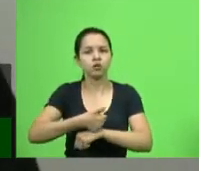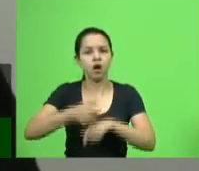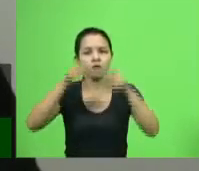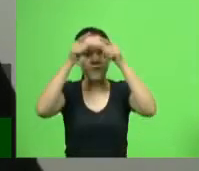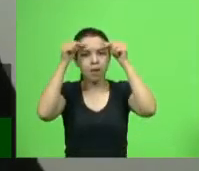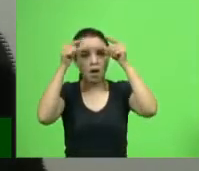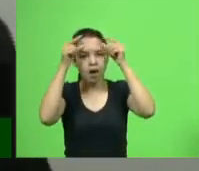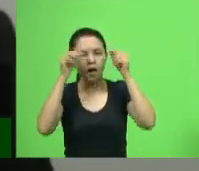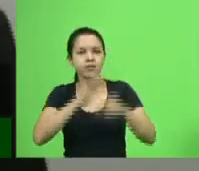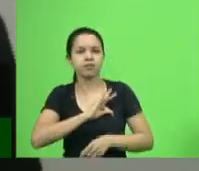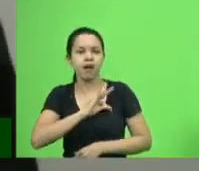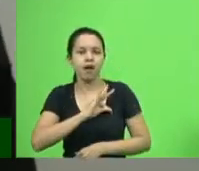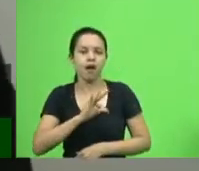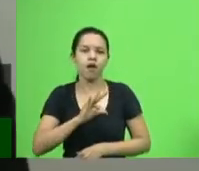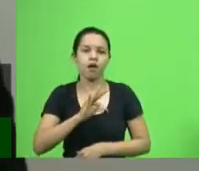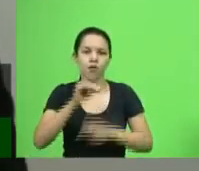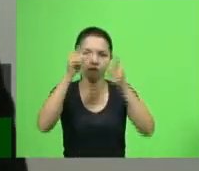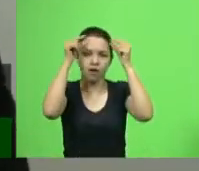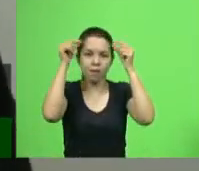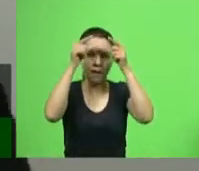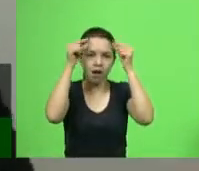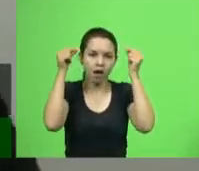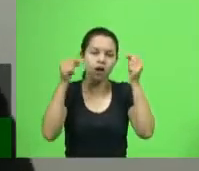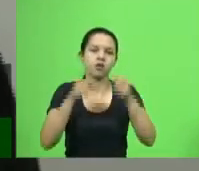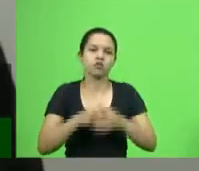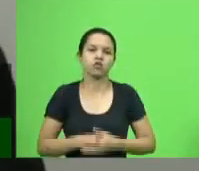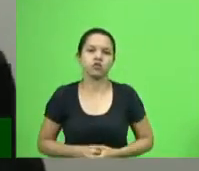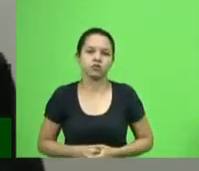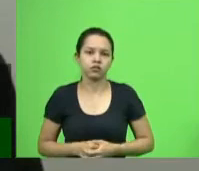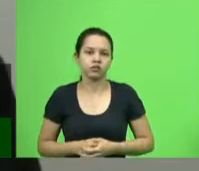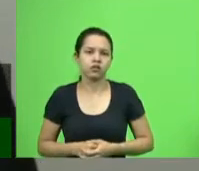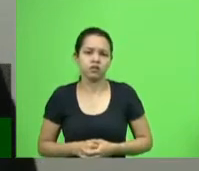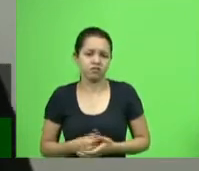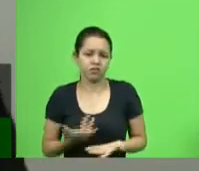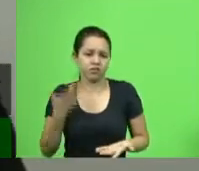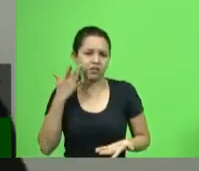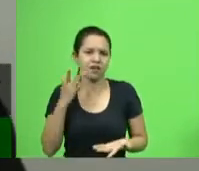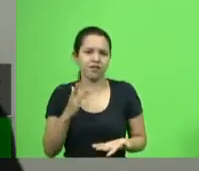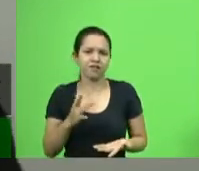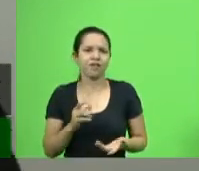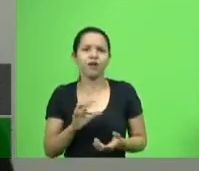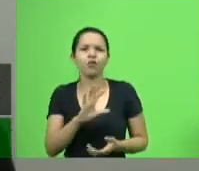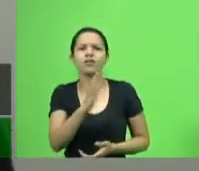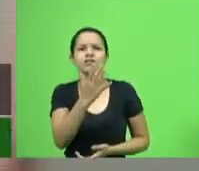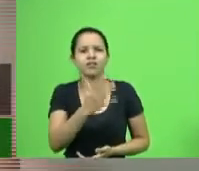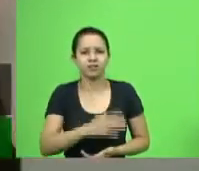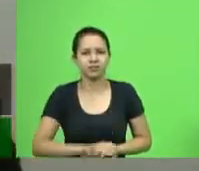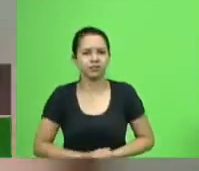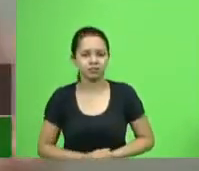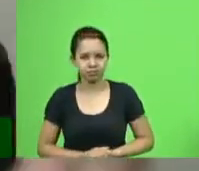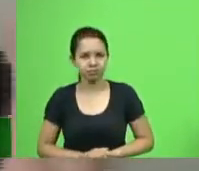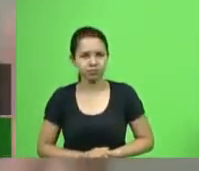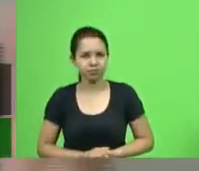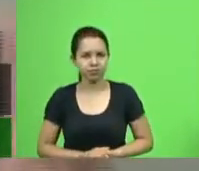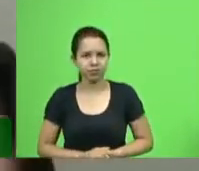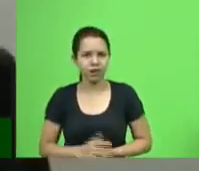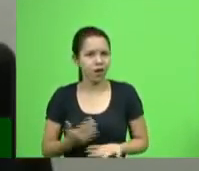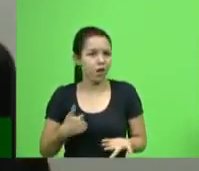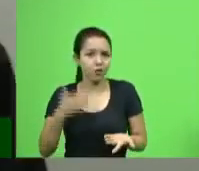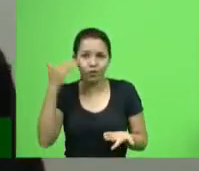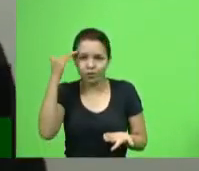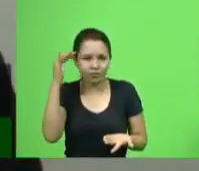enfermagem. Então, eu não sei o que está acontecendo. Por eles não fizeram o processo seletivo? Não. E daí não estão chamando, eu não consigo